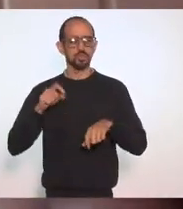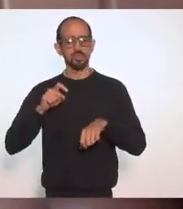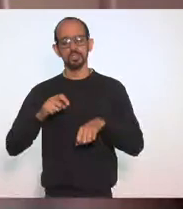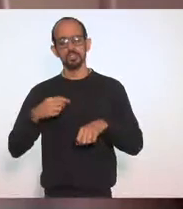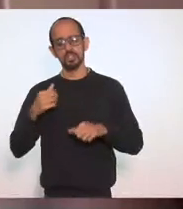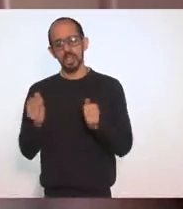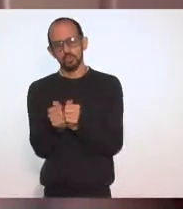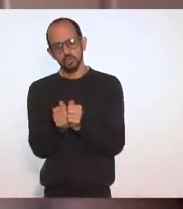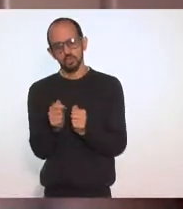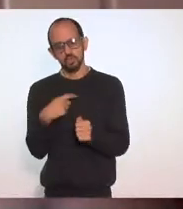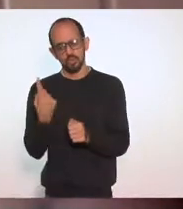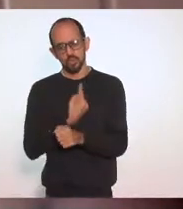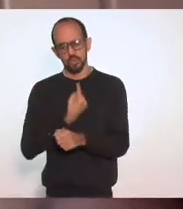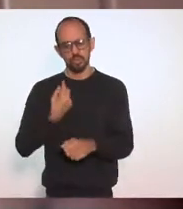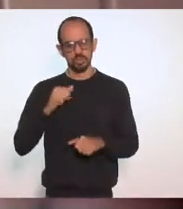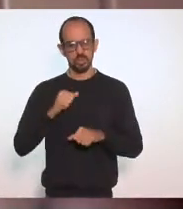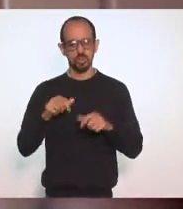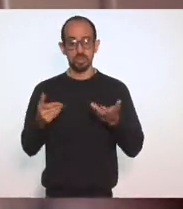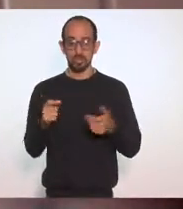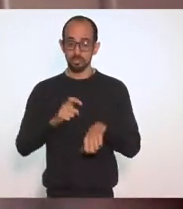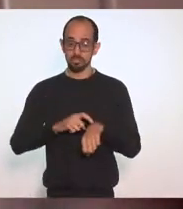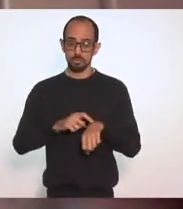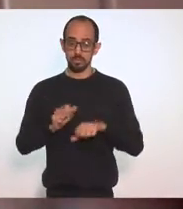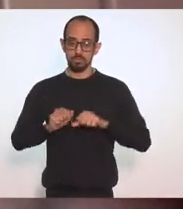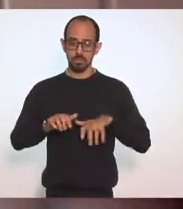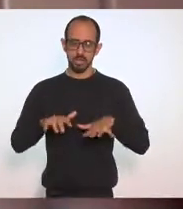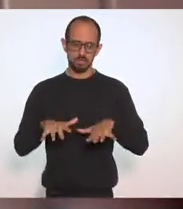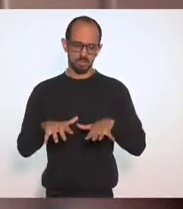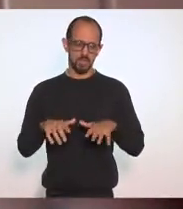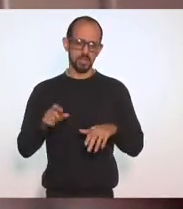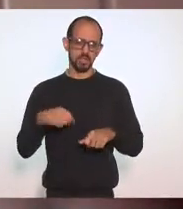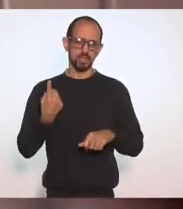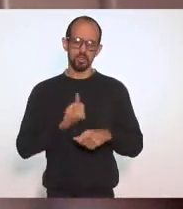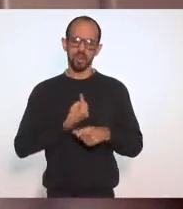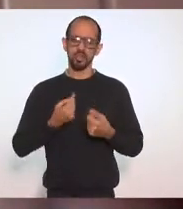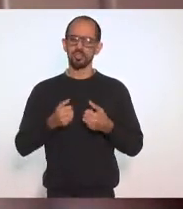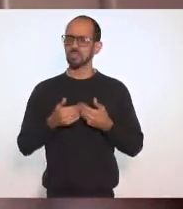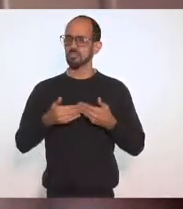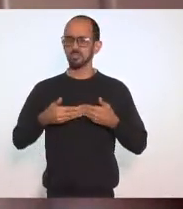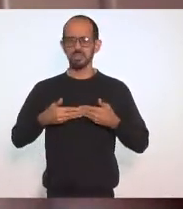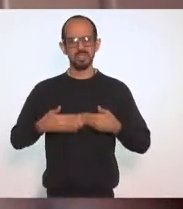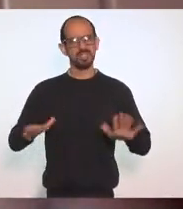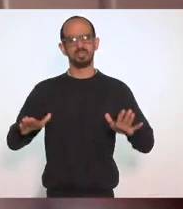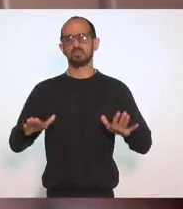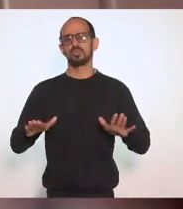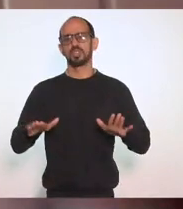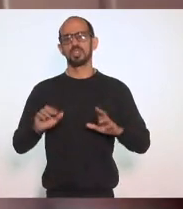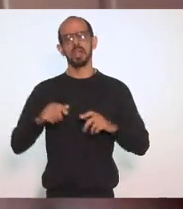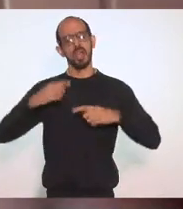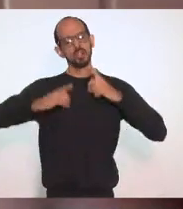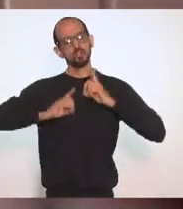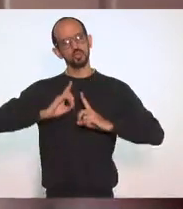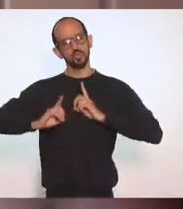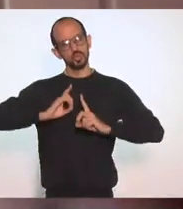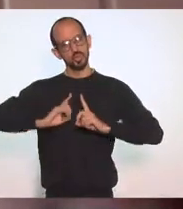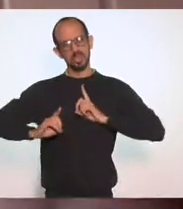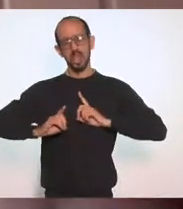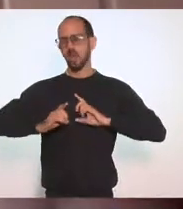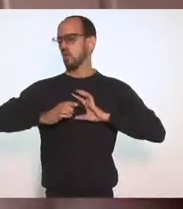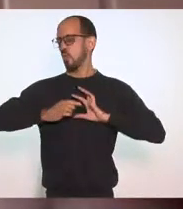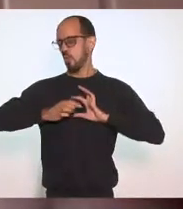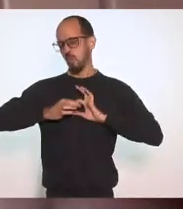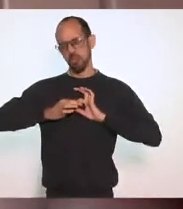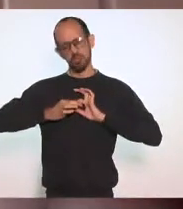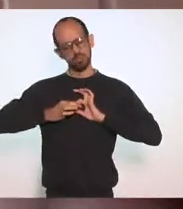Reitero Que Nós estamos Abertas A discussão E ao diálogo De todas